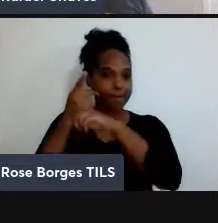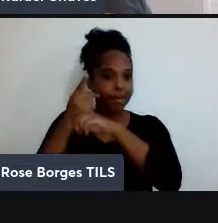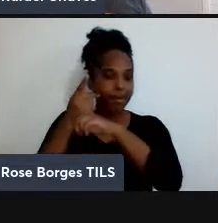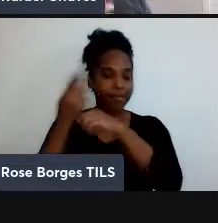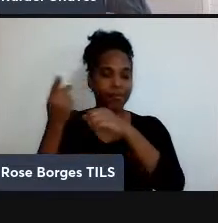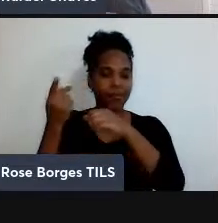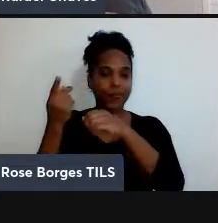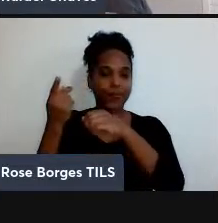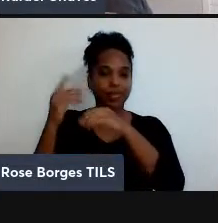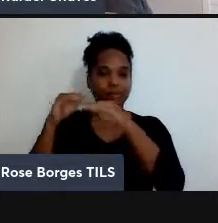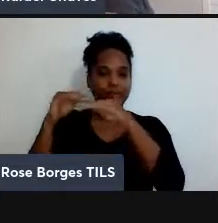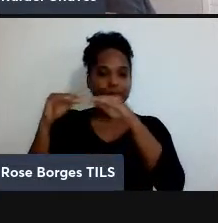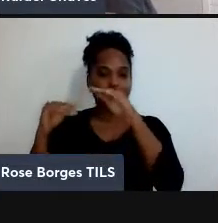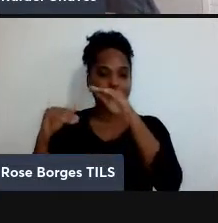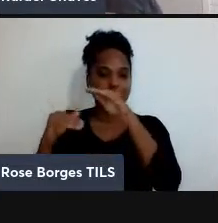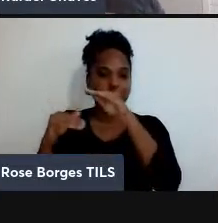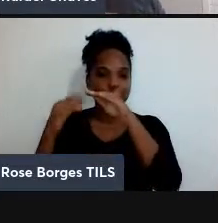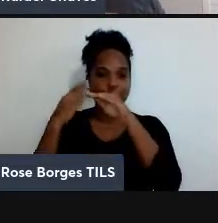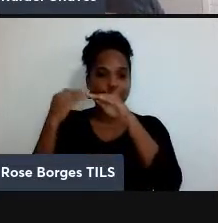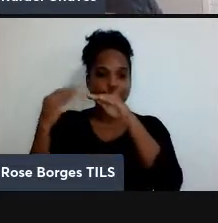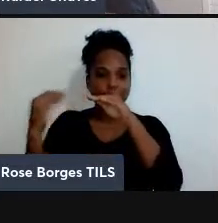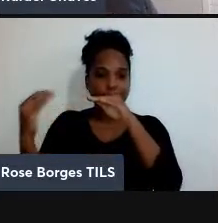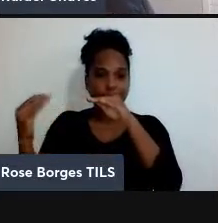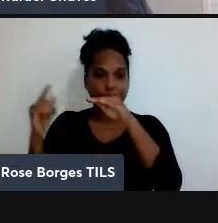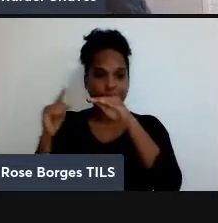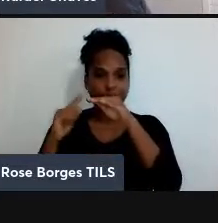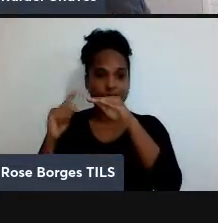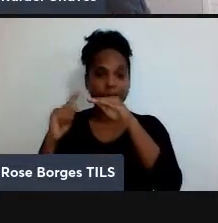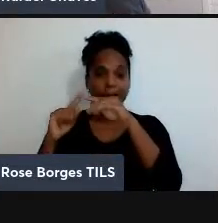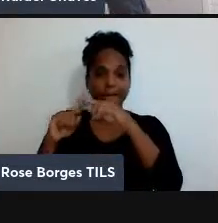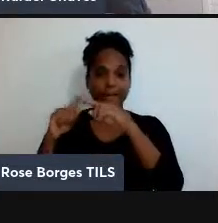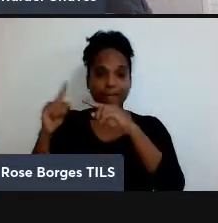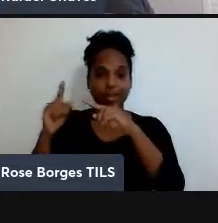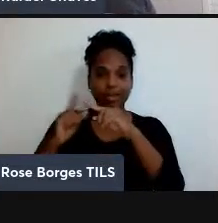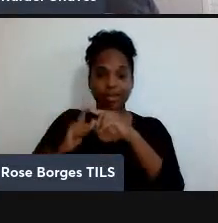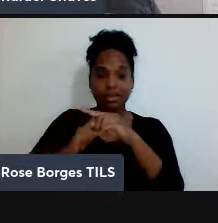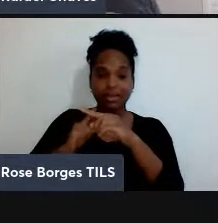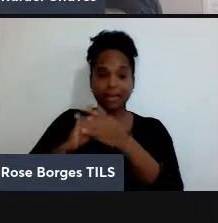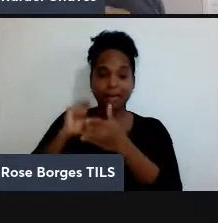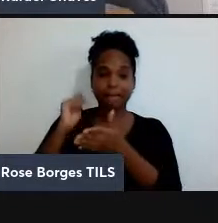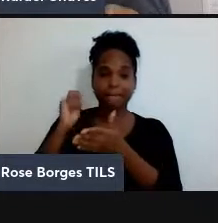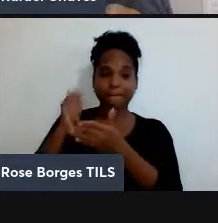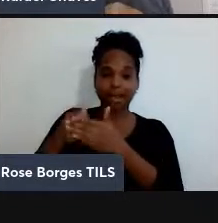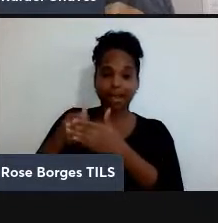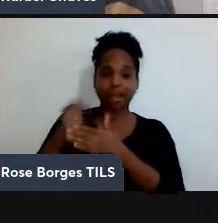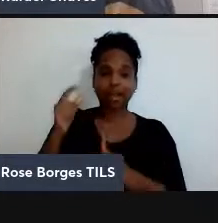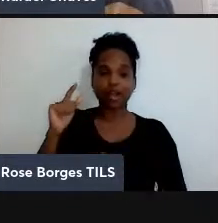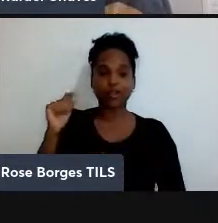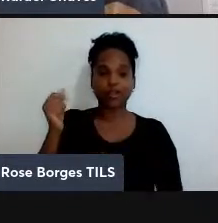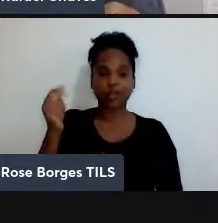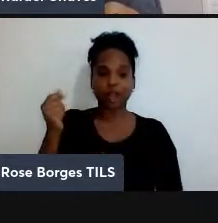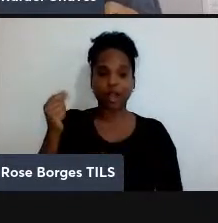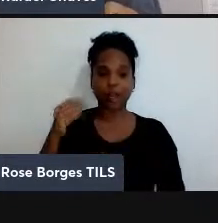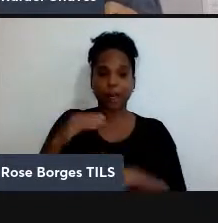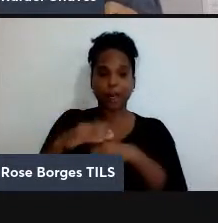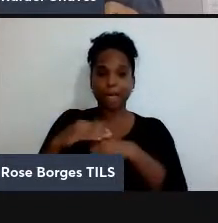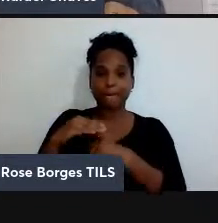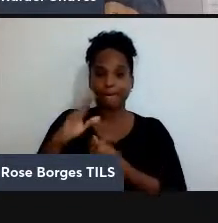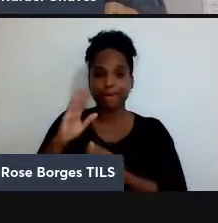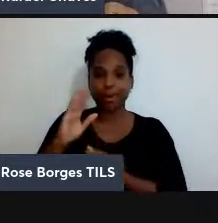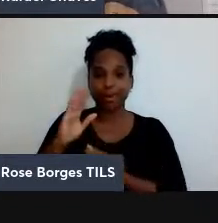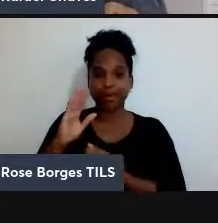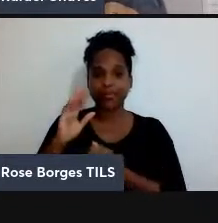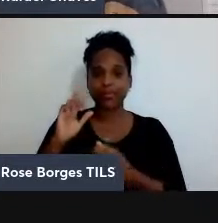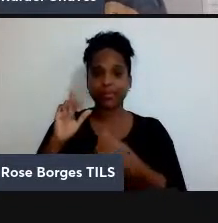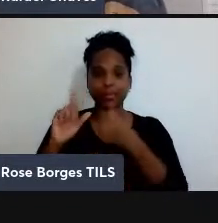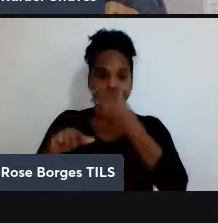o prêmio Nobel, mas que, na verdade, paga uma quantia de dinheiro que é ainda melhor do que o do prêmio Nobel, que é o Breakthrough Prize,